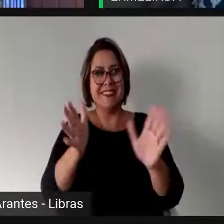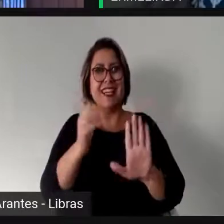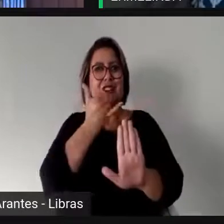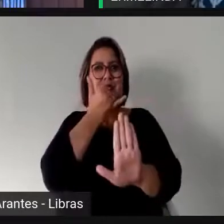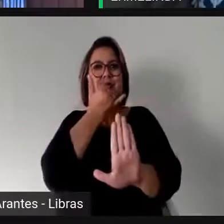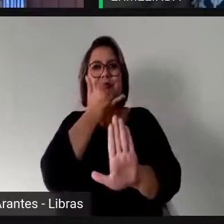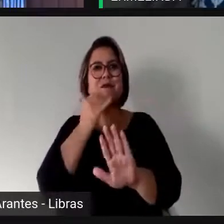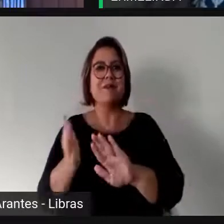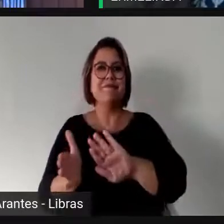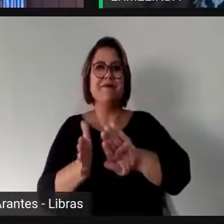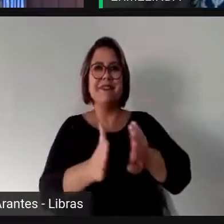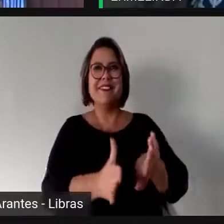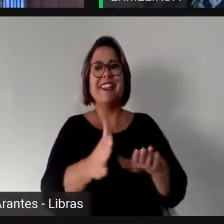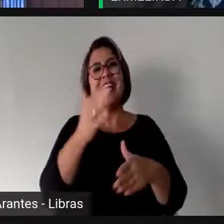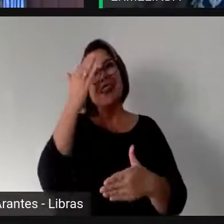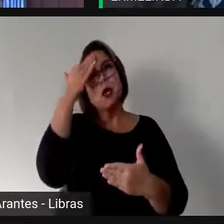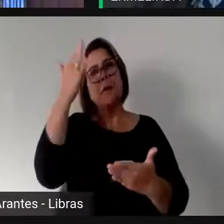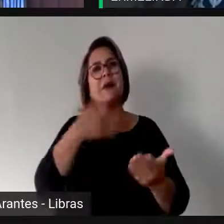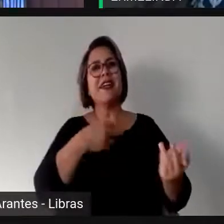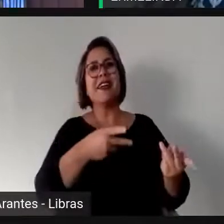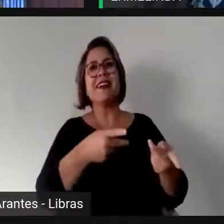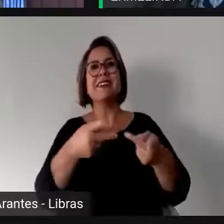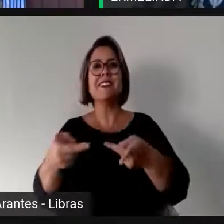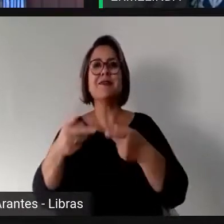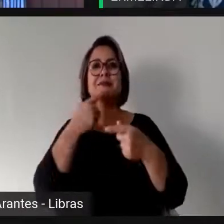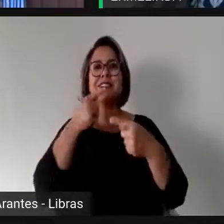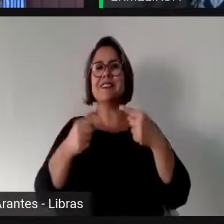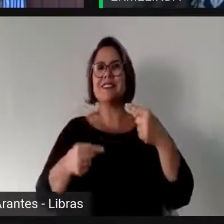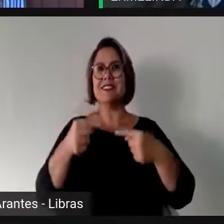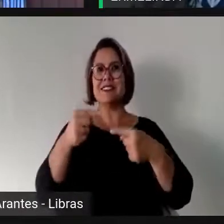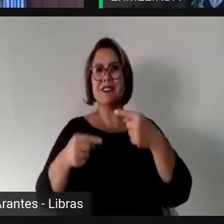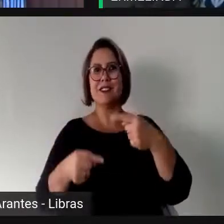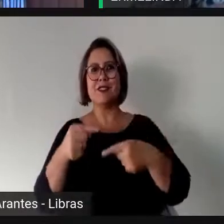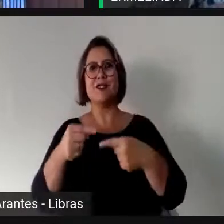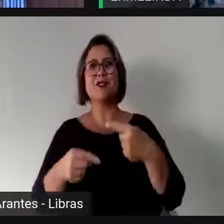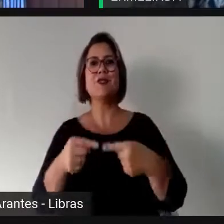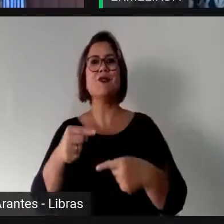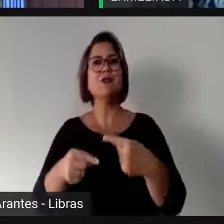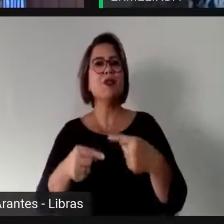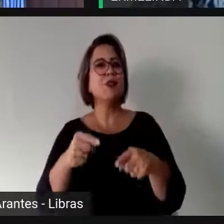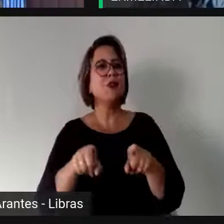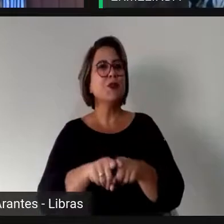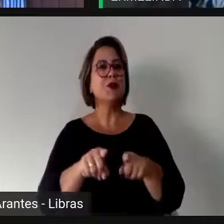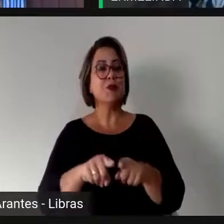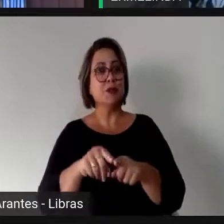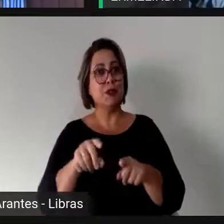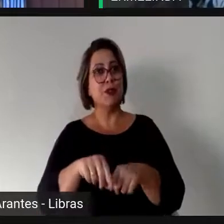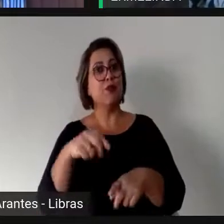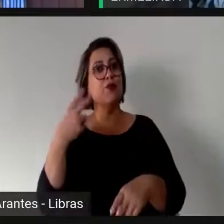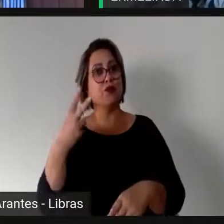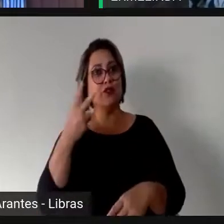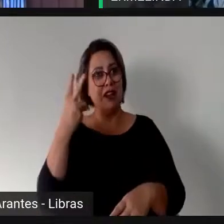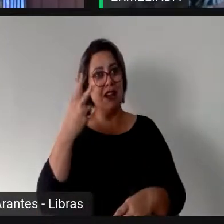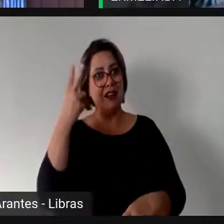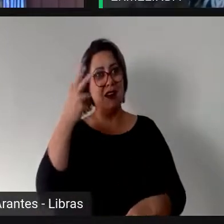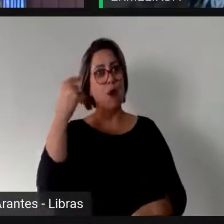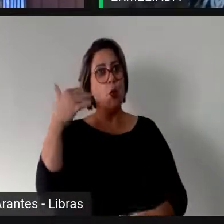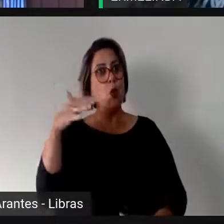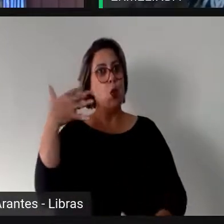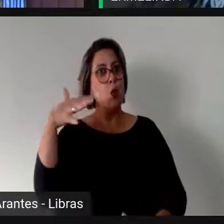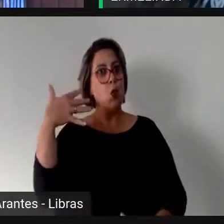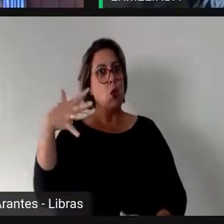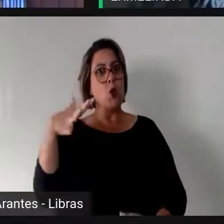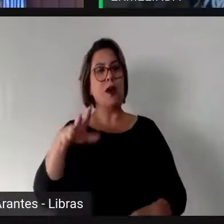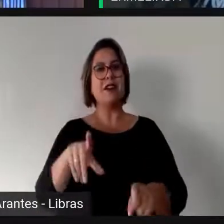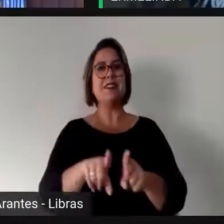e para estar debatendo um assunto que é muito caro para nós, mulheres, e que não pode ser